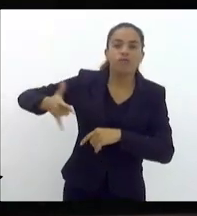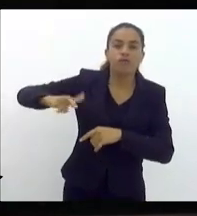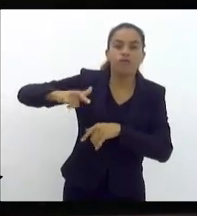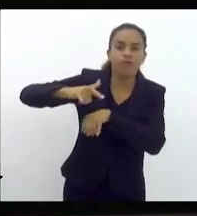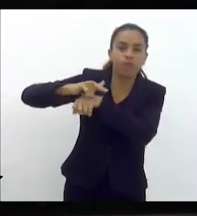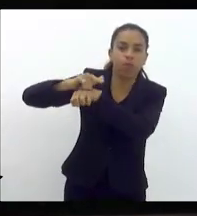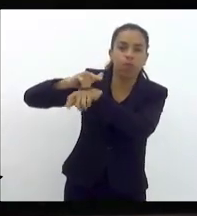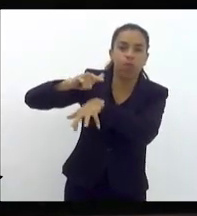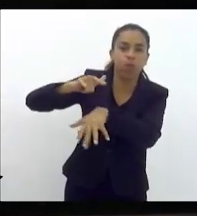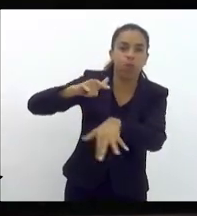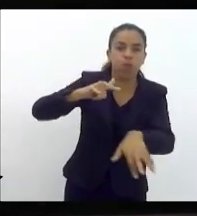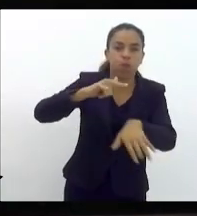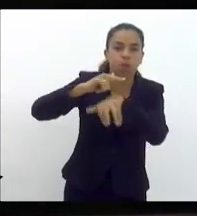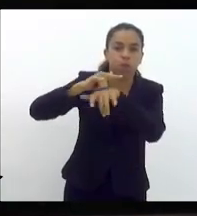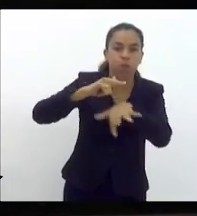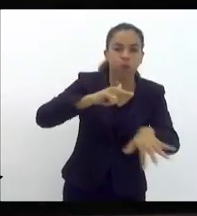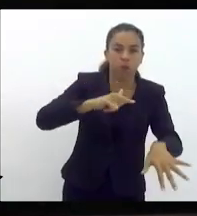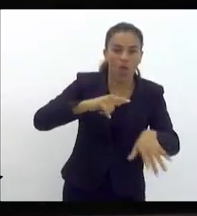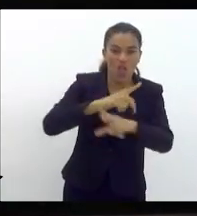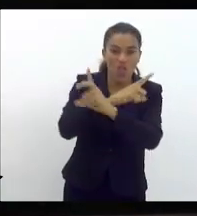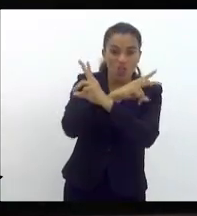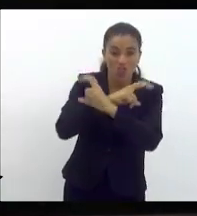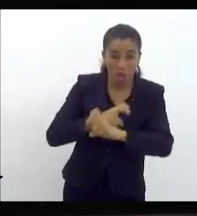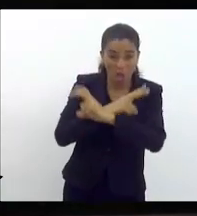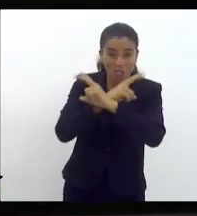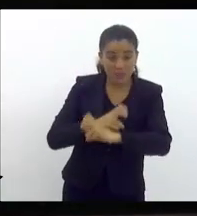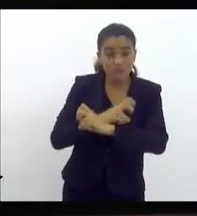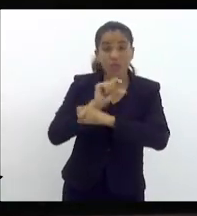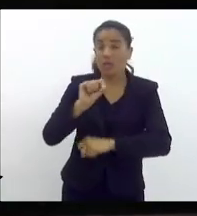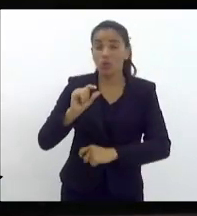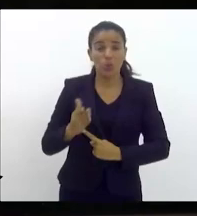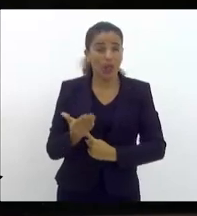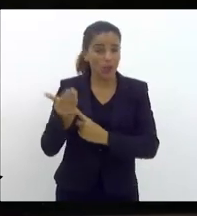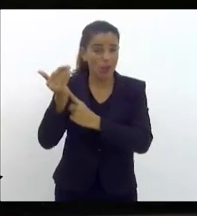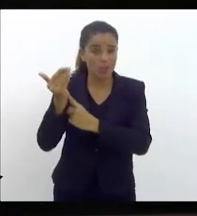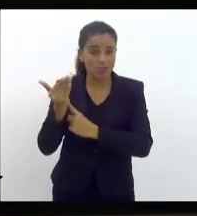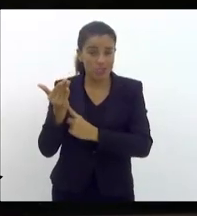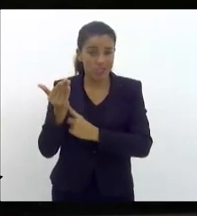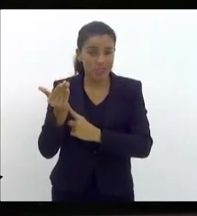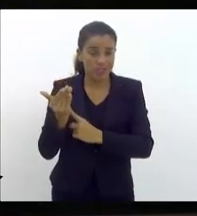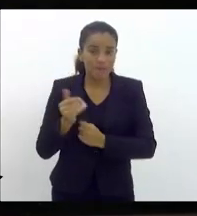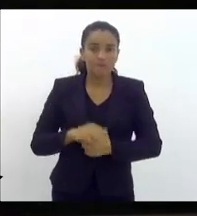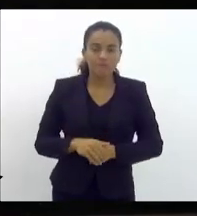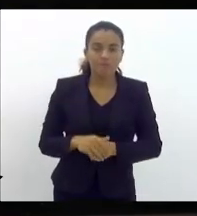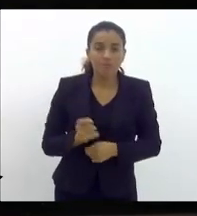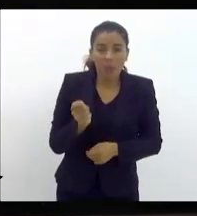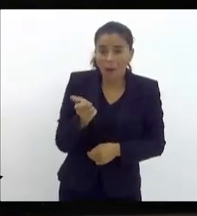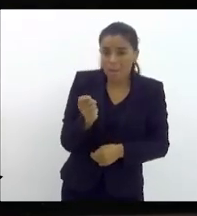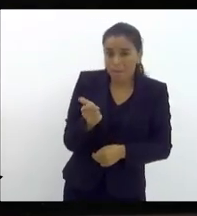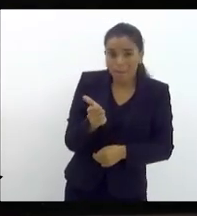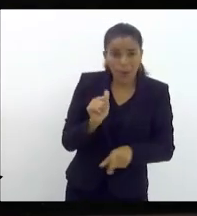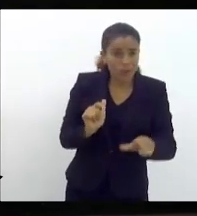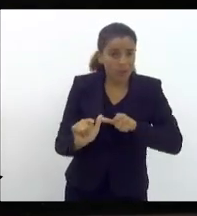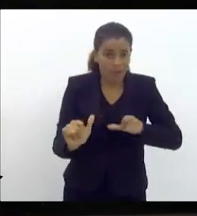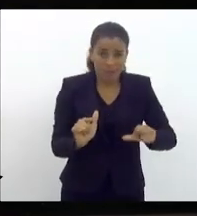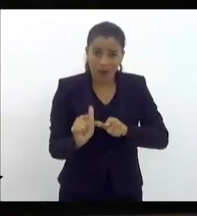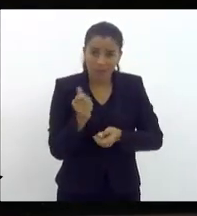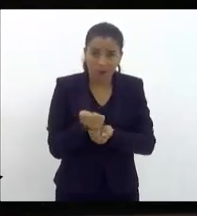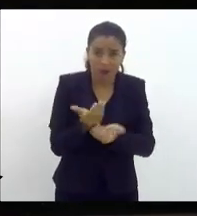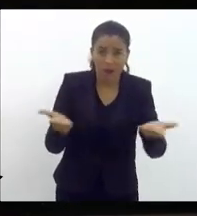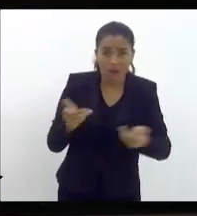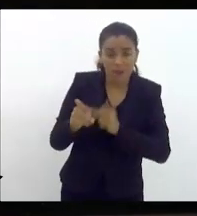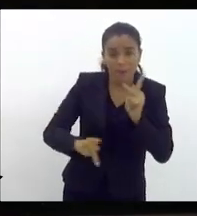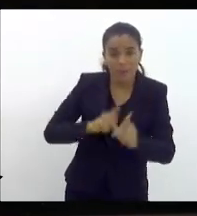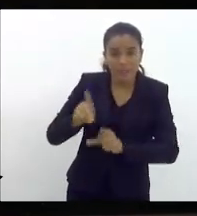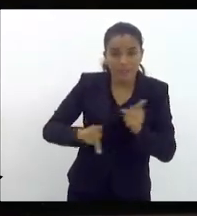semente não desenvolveu ou dá soja, através de tudo de tecnologia. Mas isso gera pouco emprego para a nossa população, porque a nossa